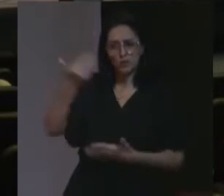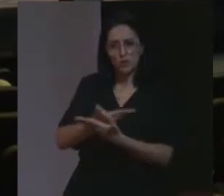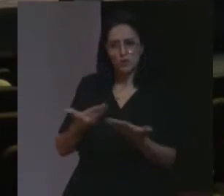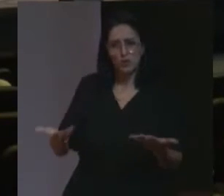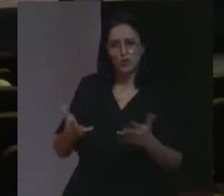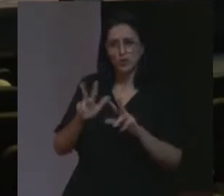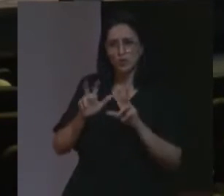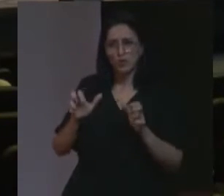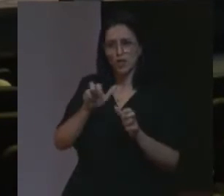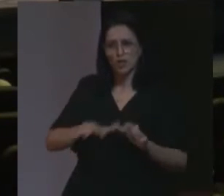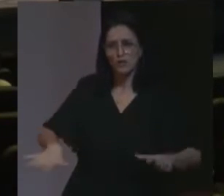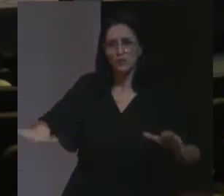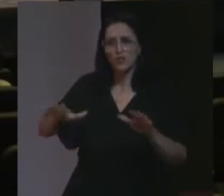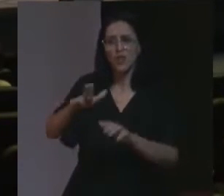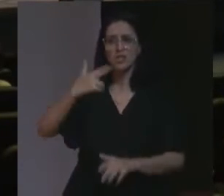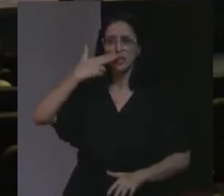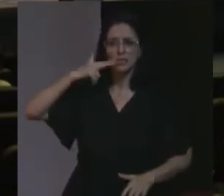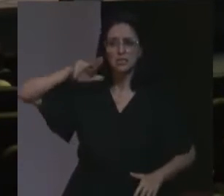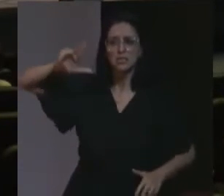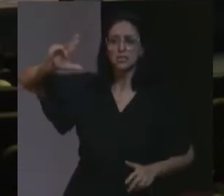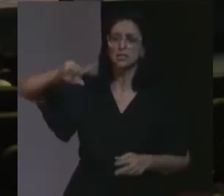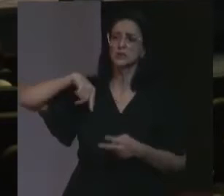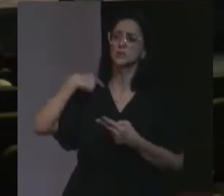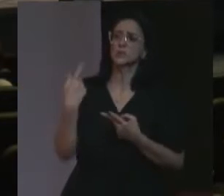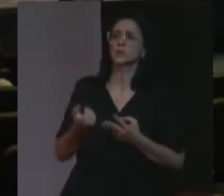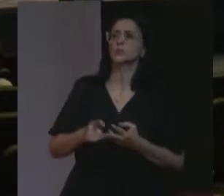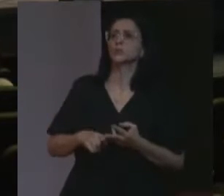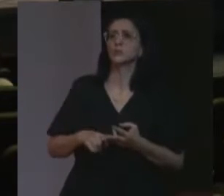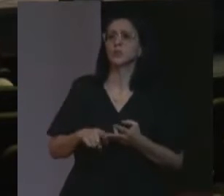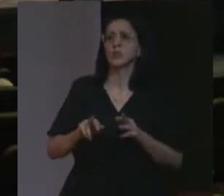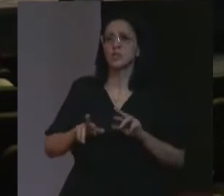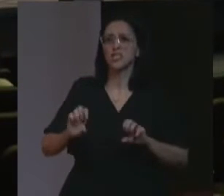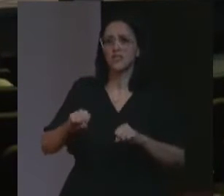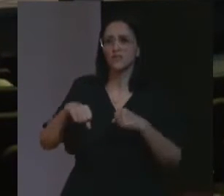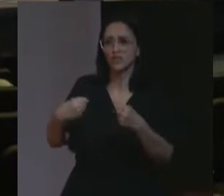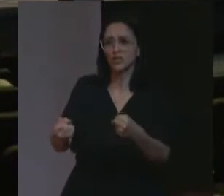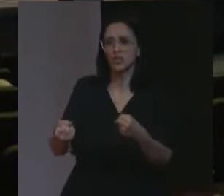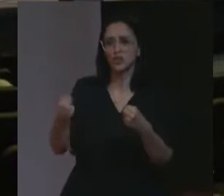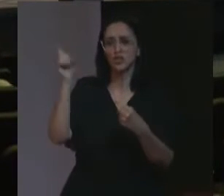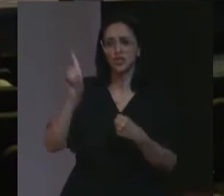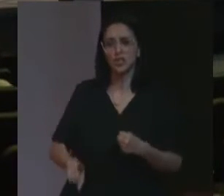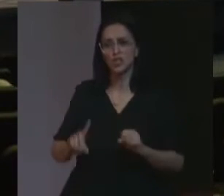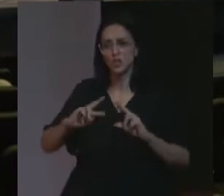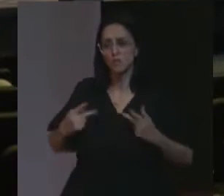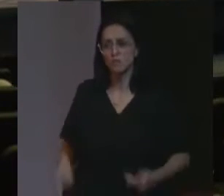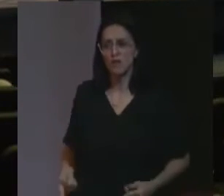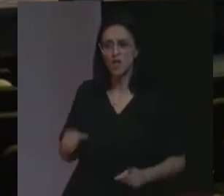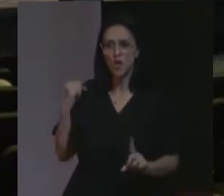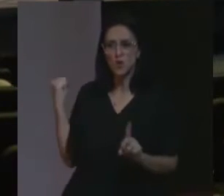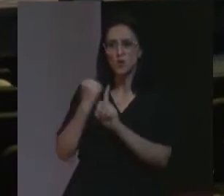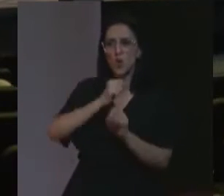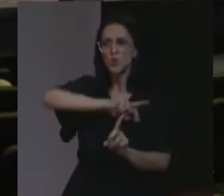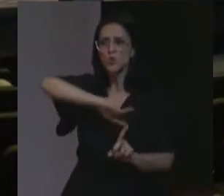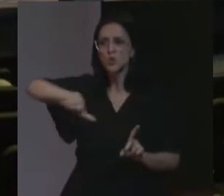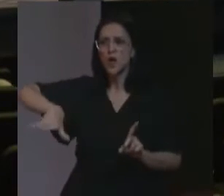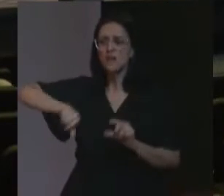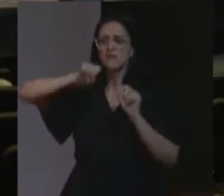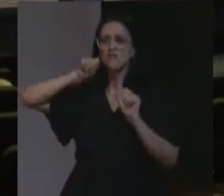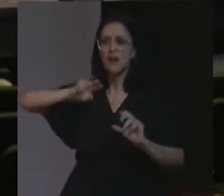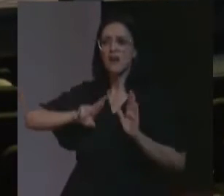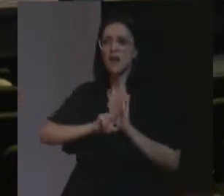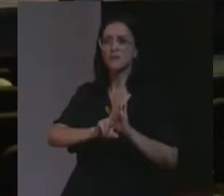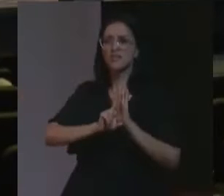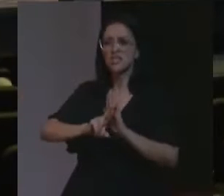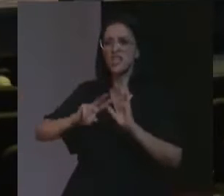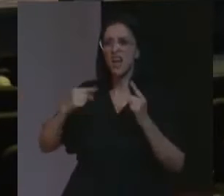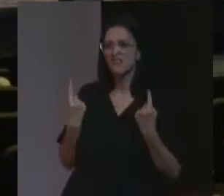totalitarismo, do nazismo e defensores dos direitos humanos. O genocídio representa um ataque à